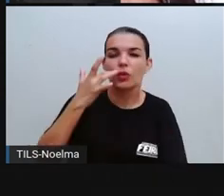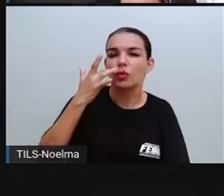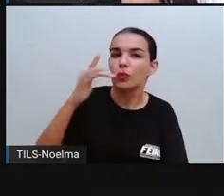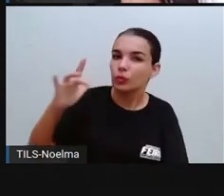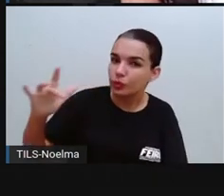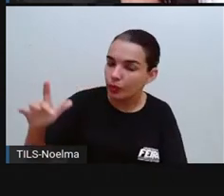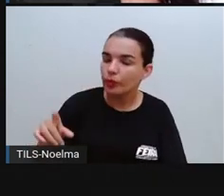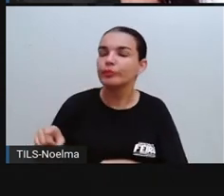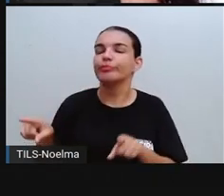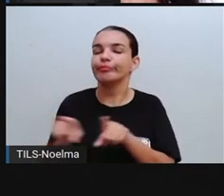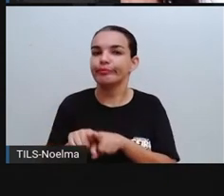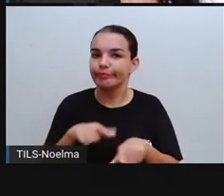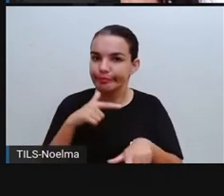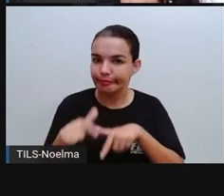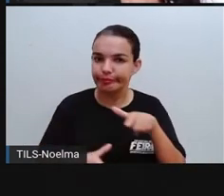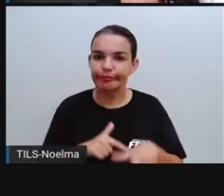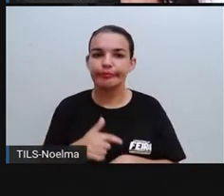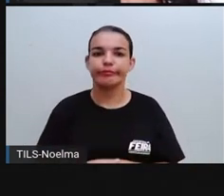Nas minerações também.